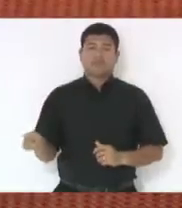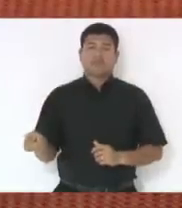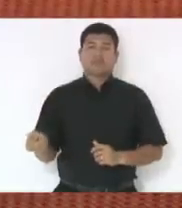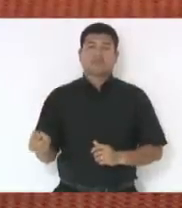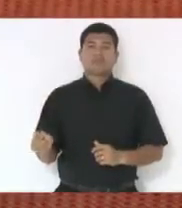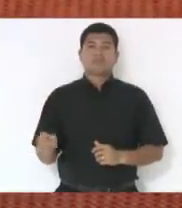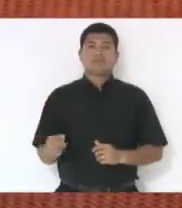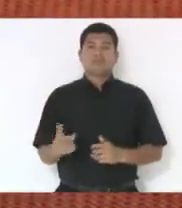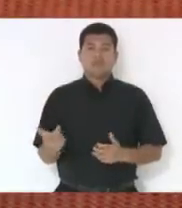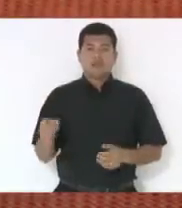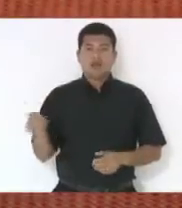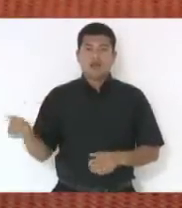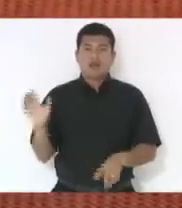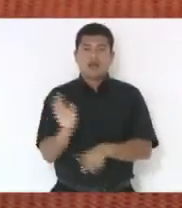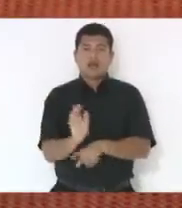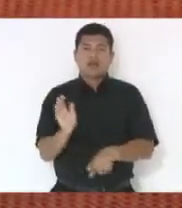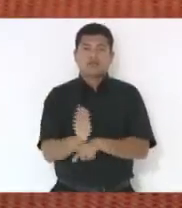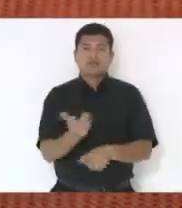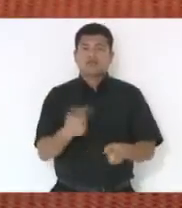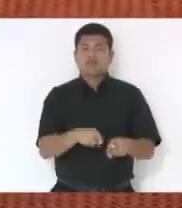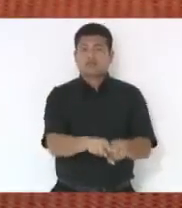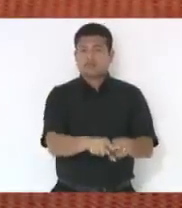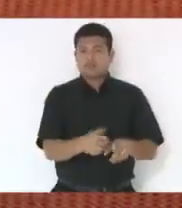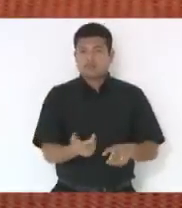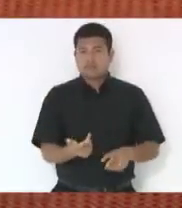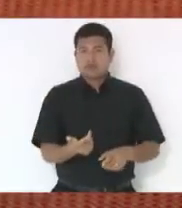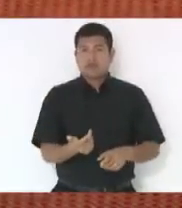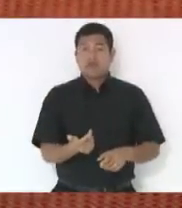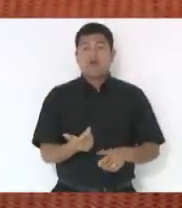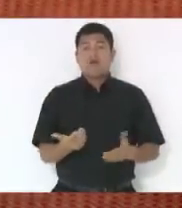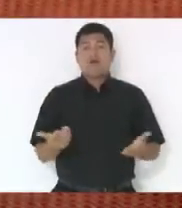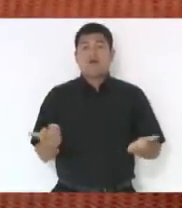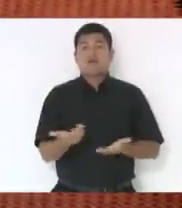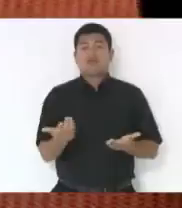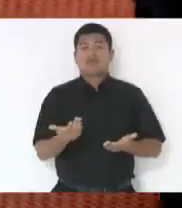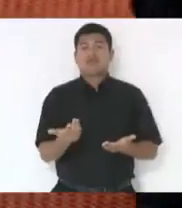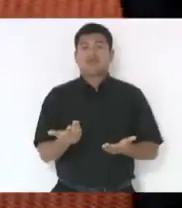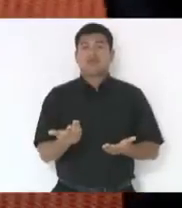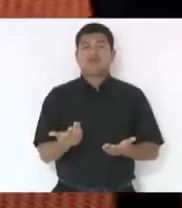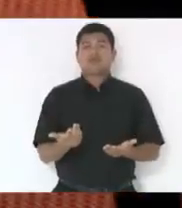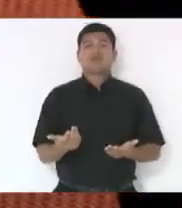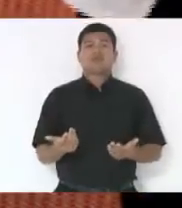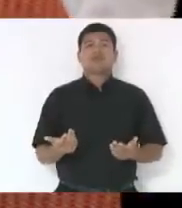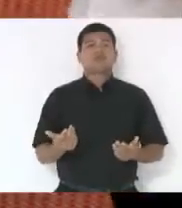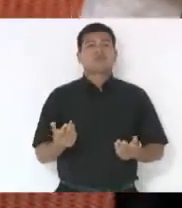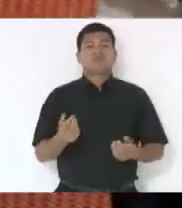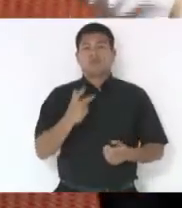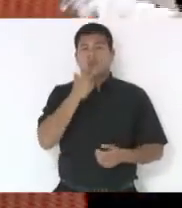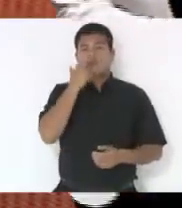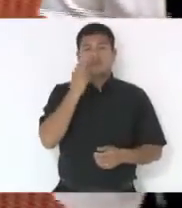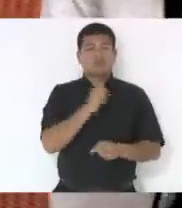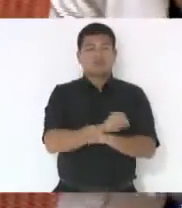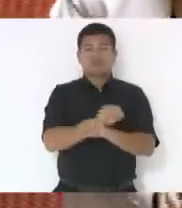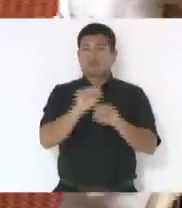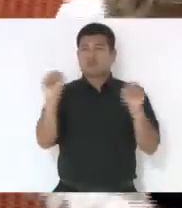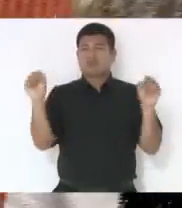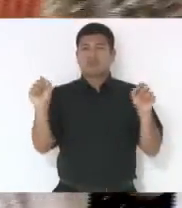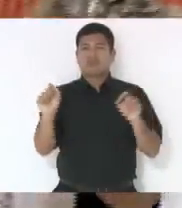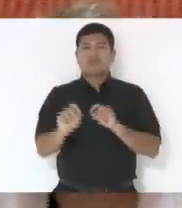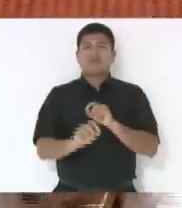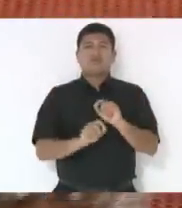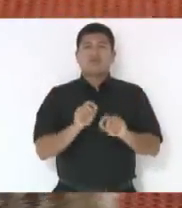contribuintes. O que causa vejam, causa uma discrepância no caixa